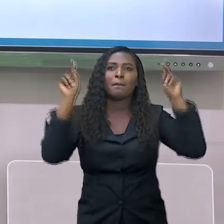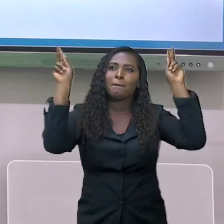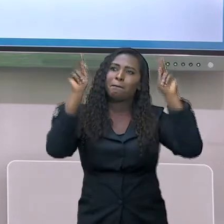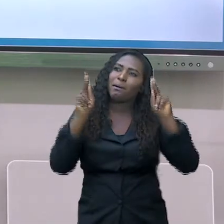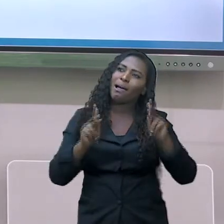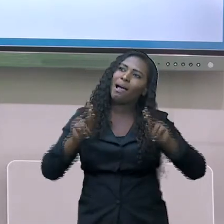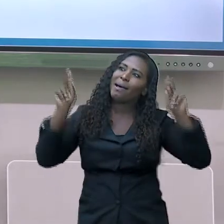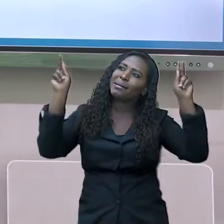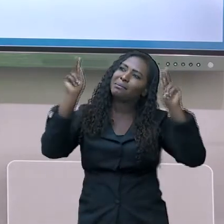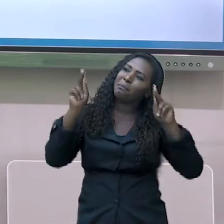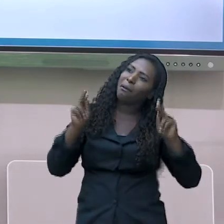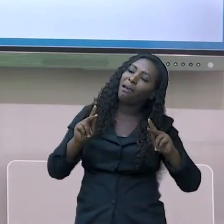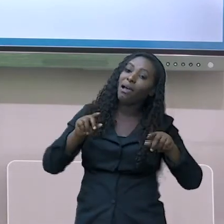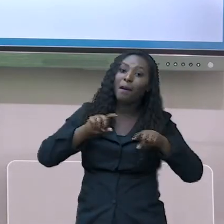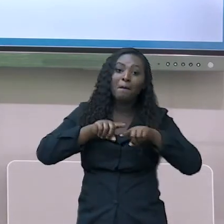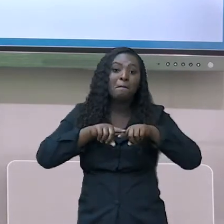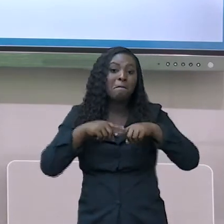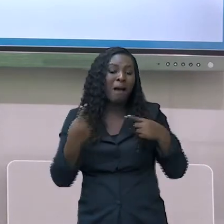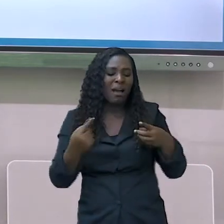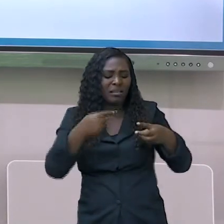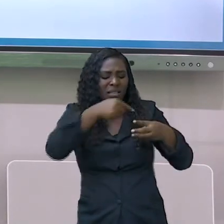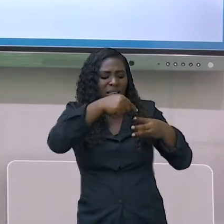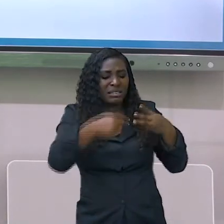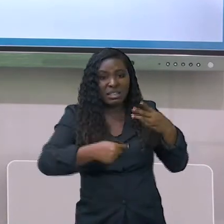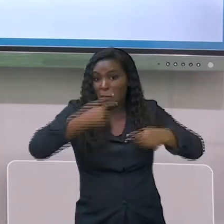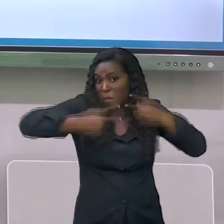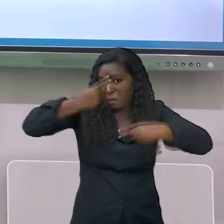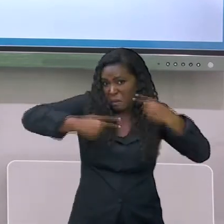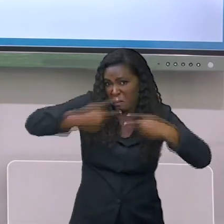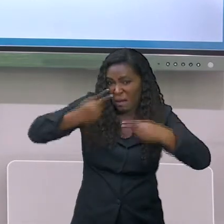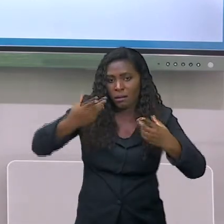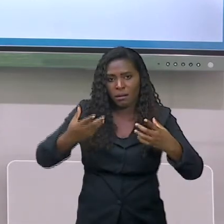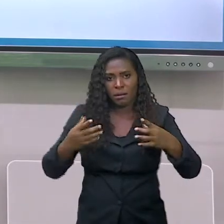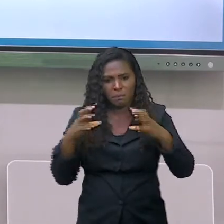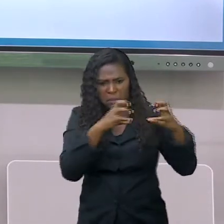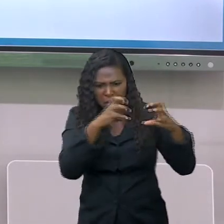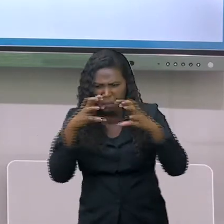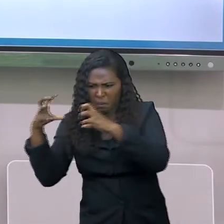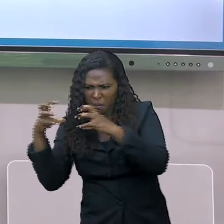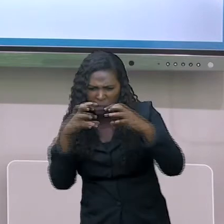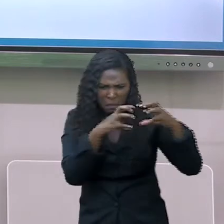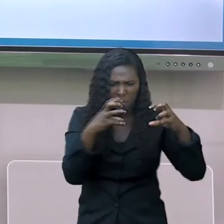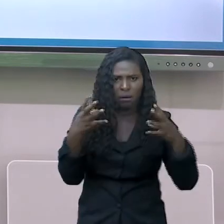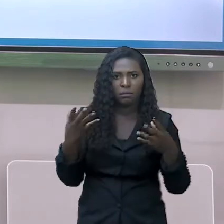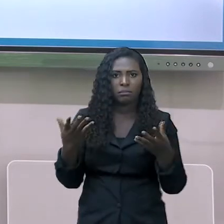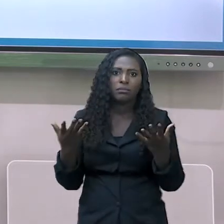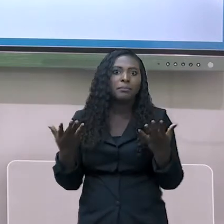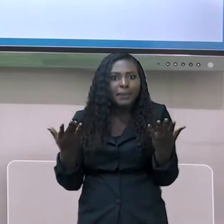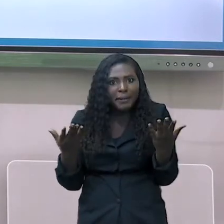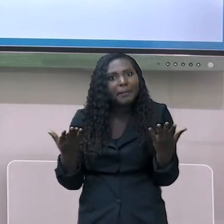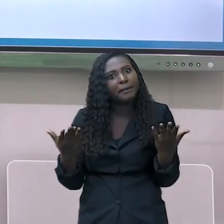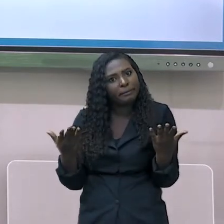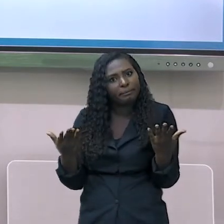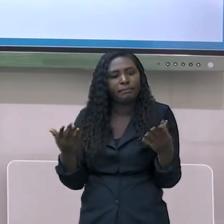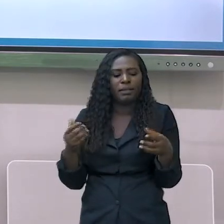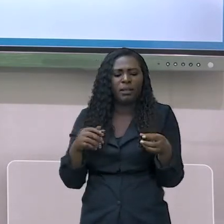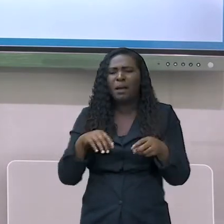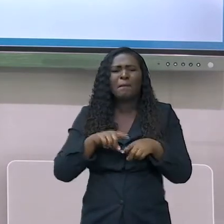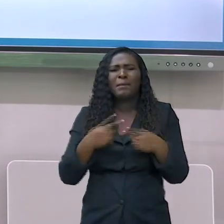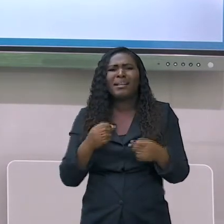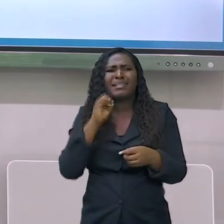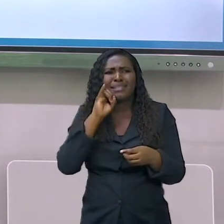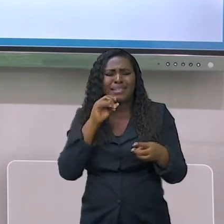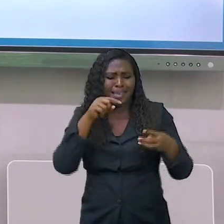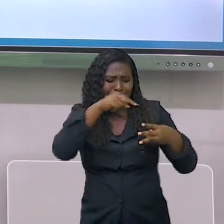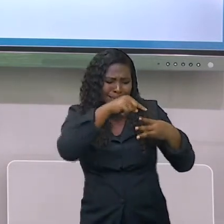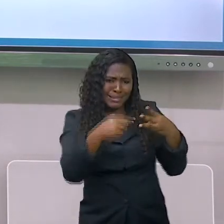conflito. É um dos contrastes interessantes. Aí, Liane, se as três servem a um só Deus, qual que é o